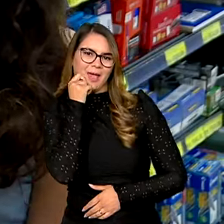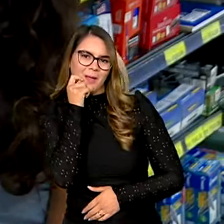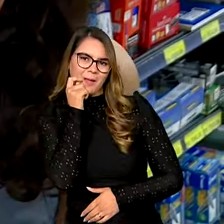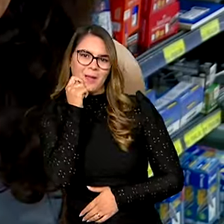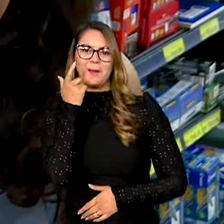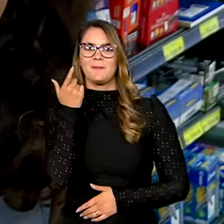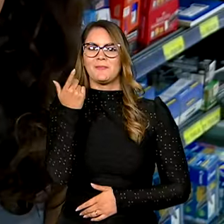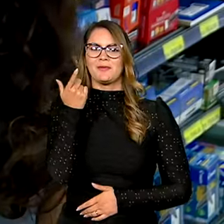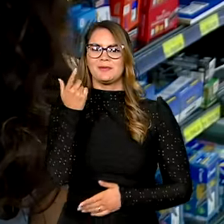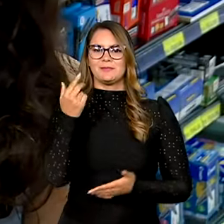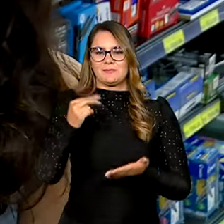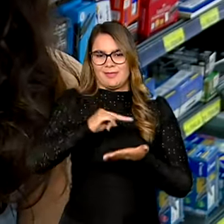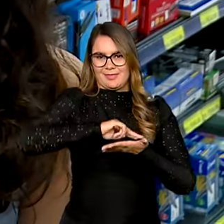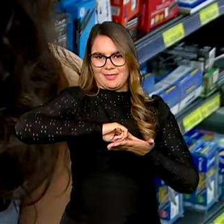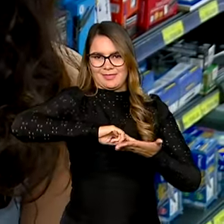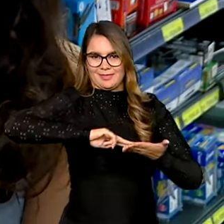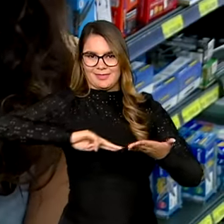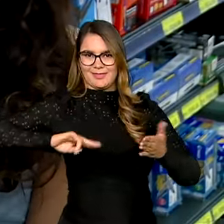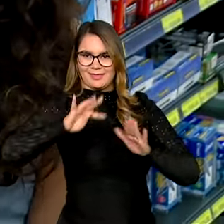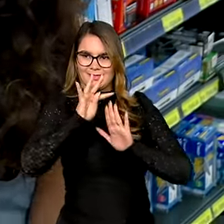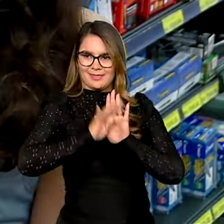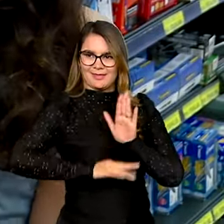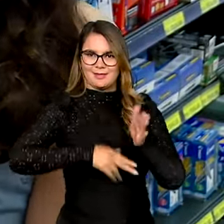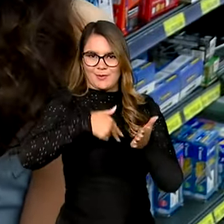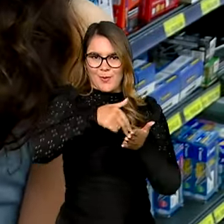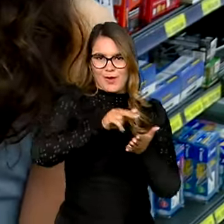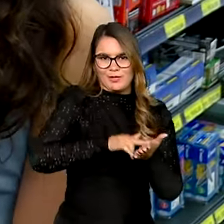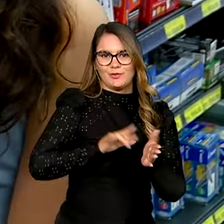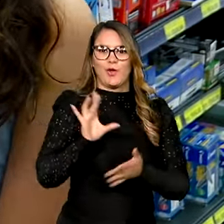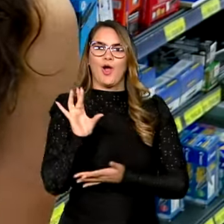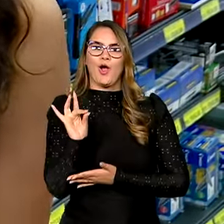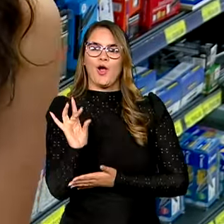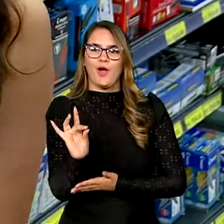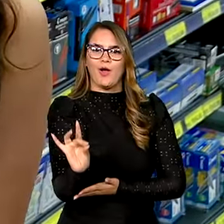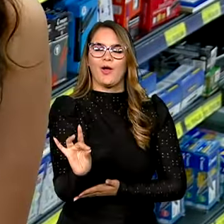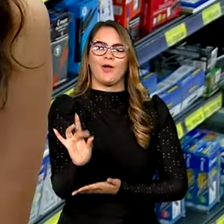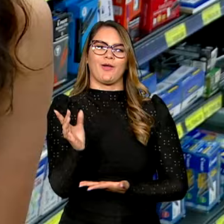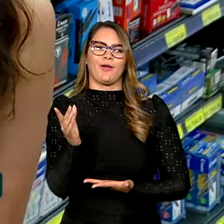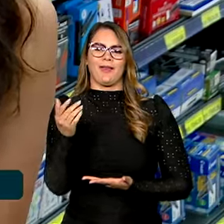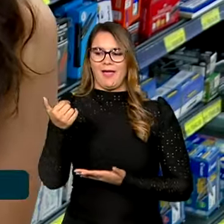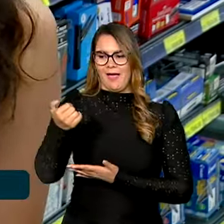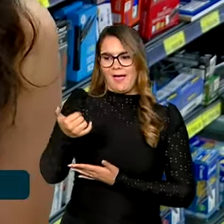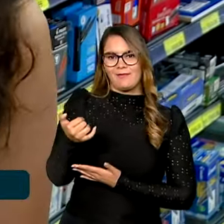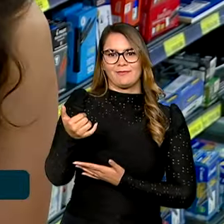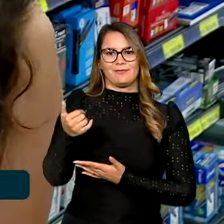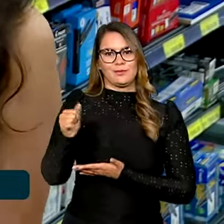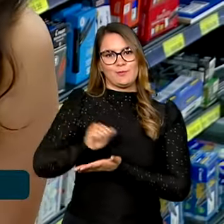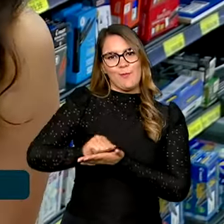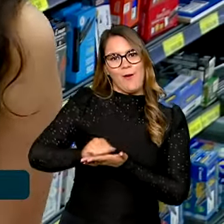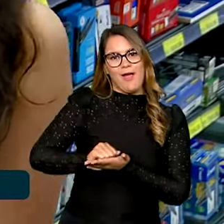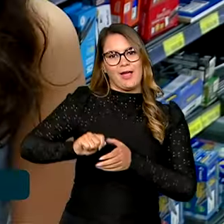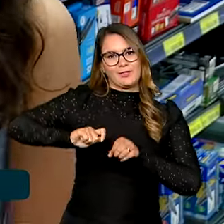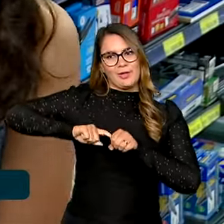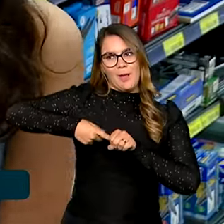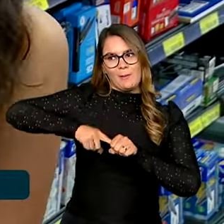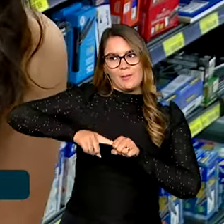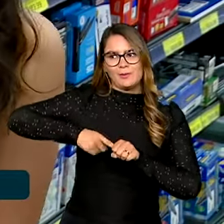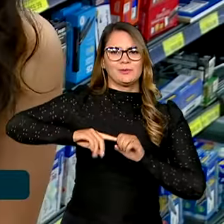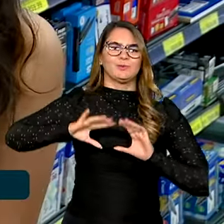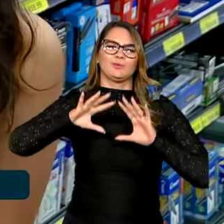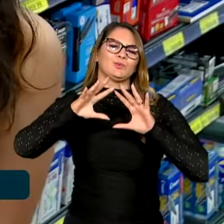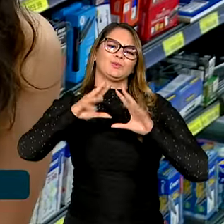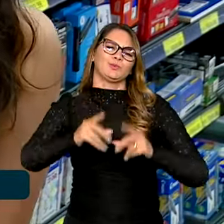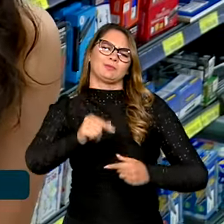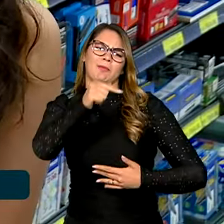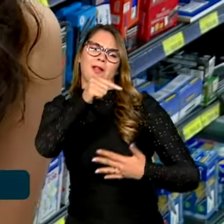Lápis, marca-texto, corretivo, cola, grafite, borracha, apontador, não sei, um